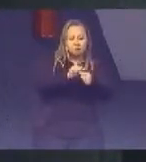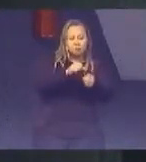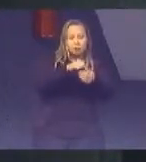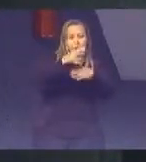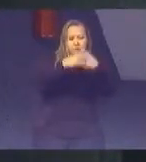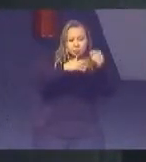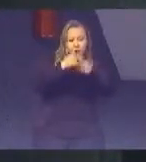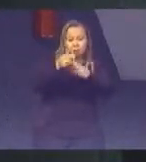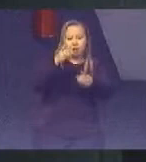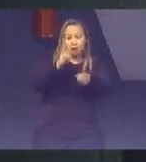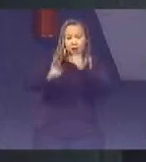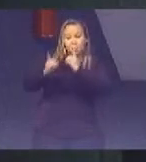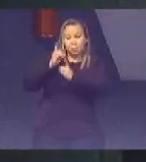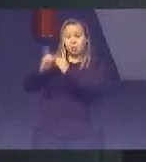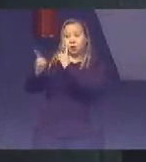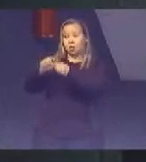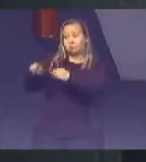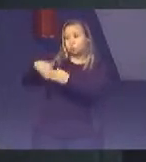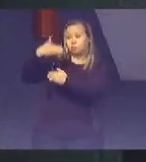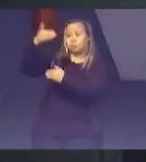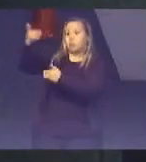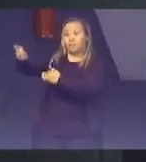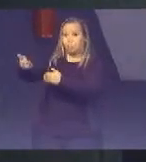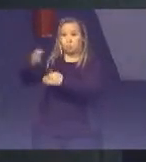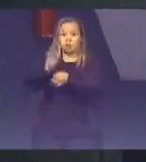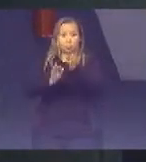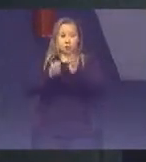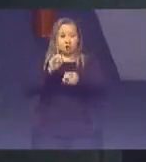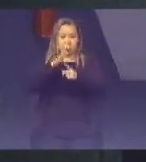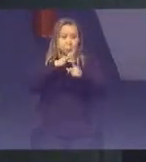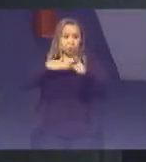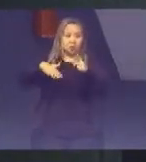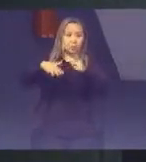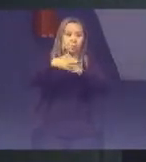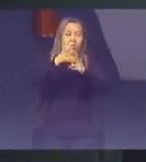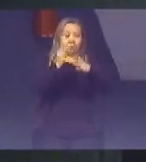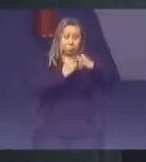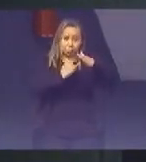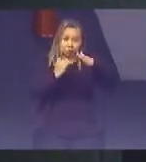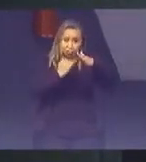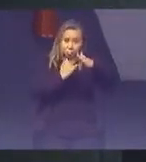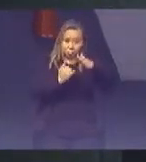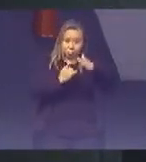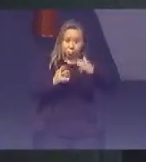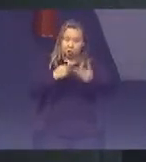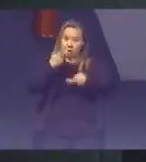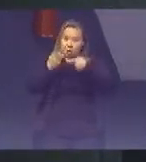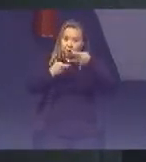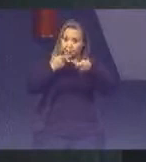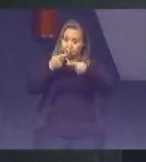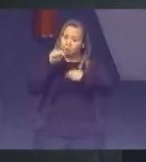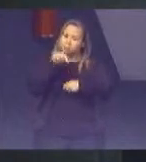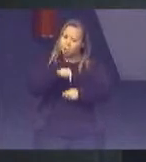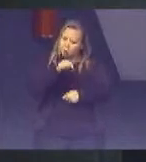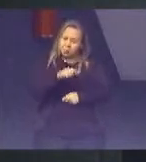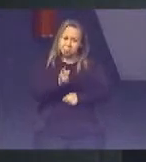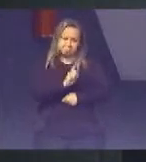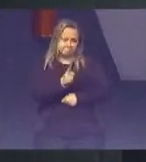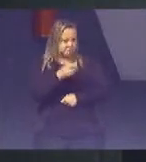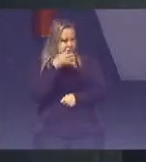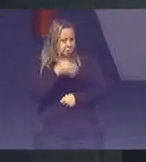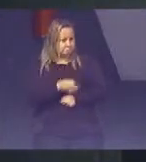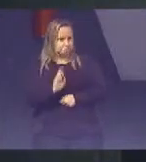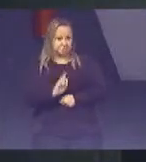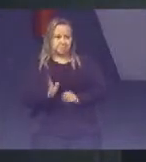dialogar Fora do poder judiciário Com a sociedade Com as instituições Para dizer Olha, aqui não está dando Certa